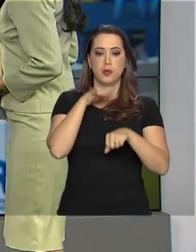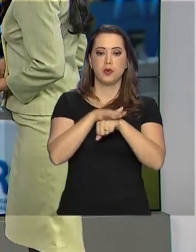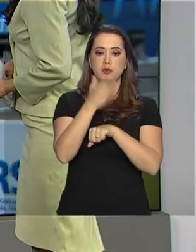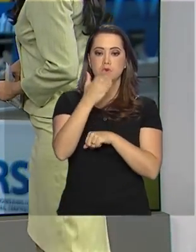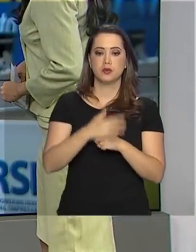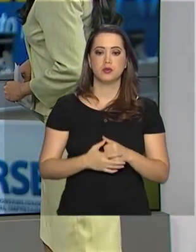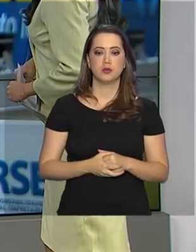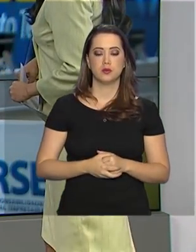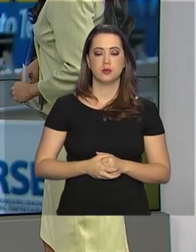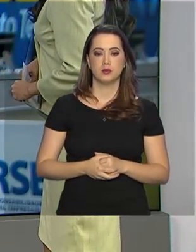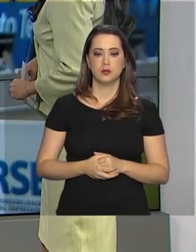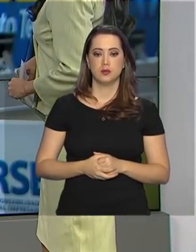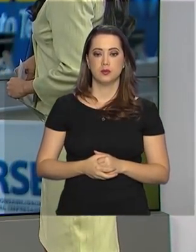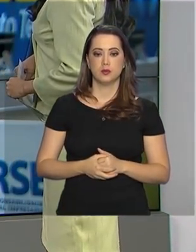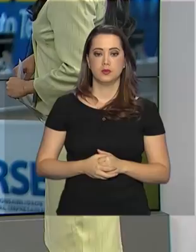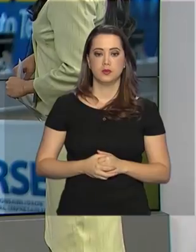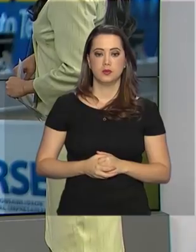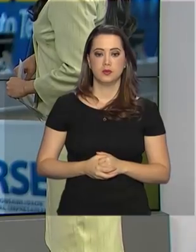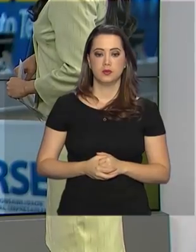noite.